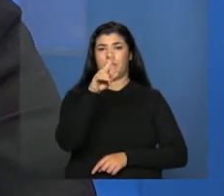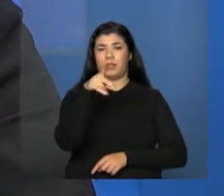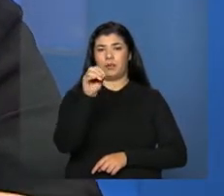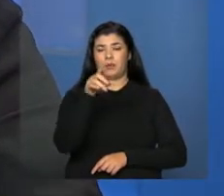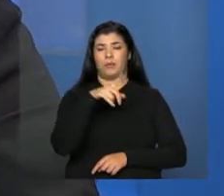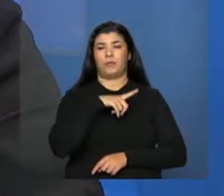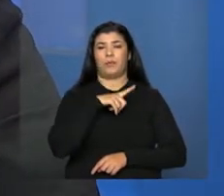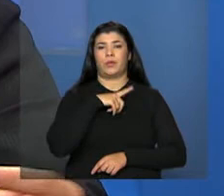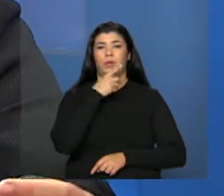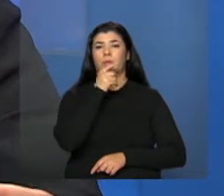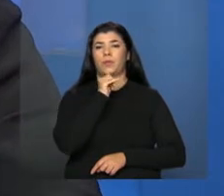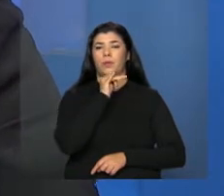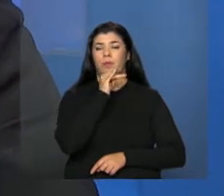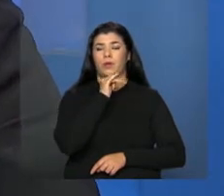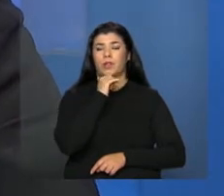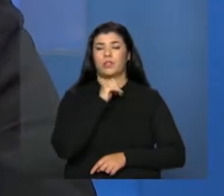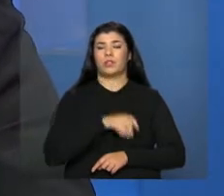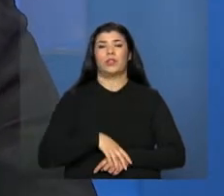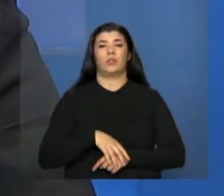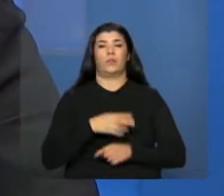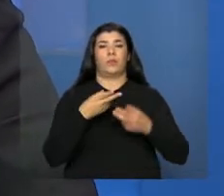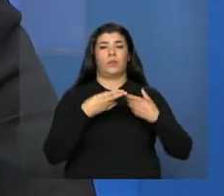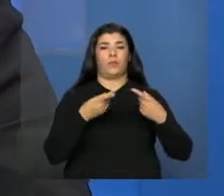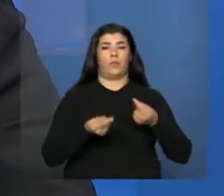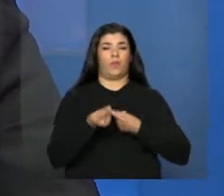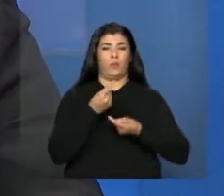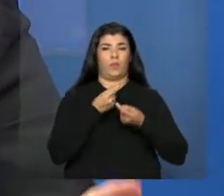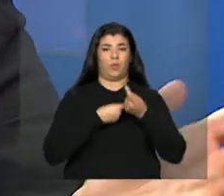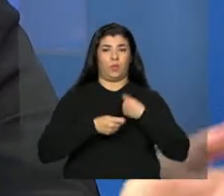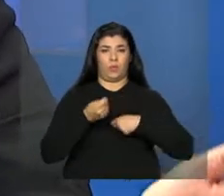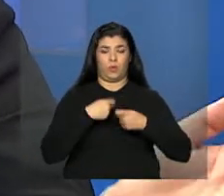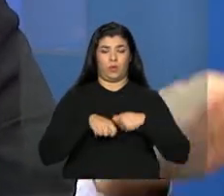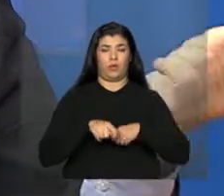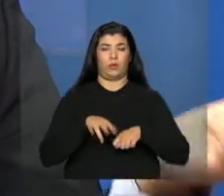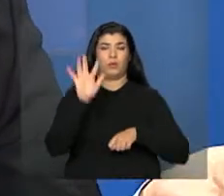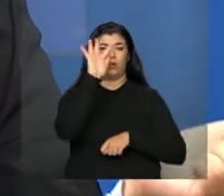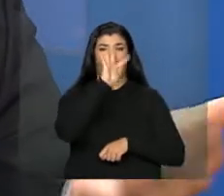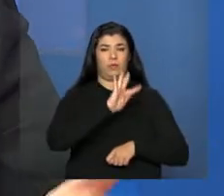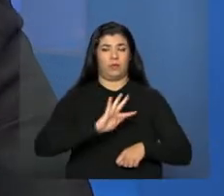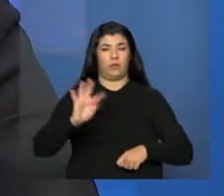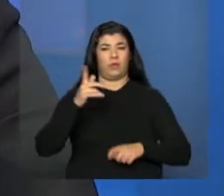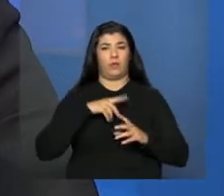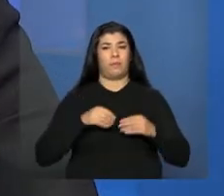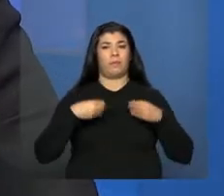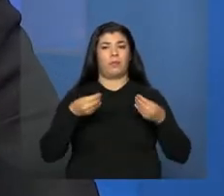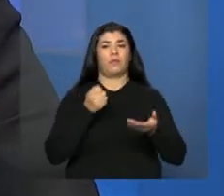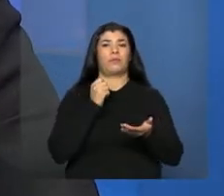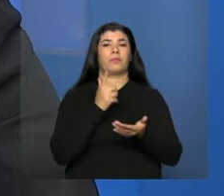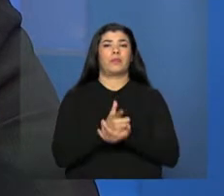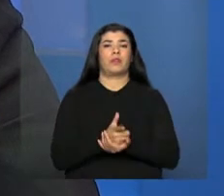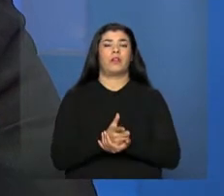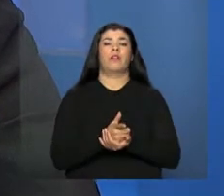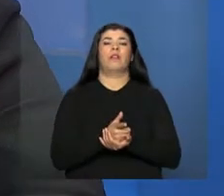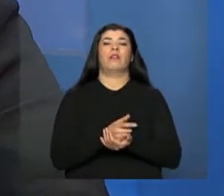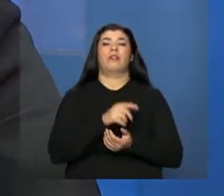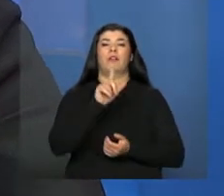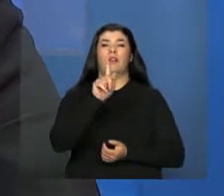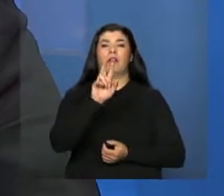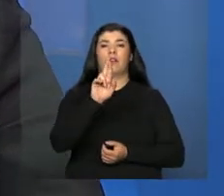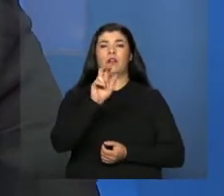por exemplo, o recurso federal pode custear gratificações, desde que esteja instituídas em leis municipais, como o próprio José falou.